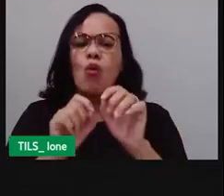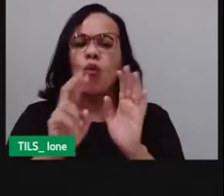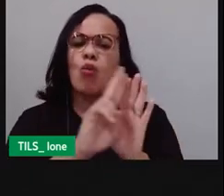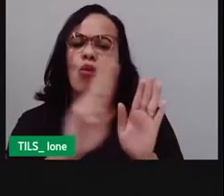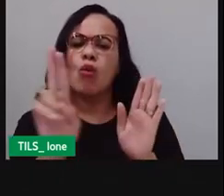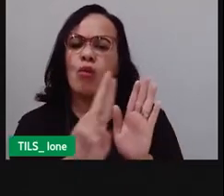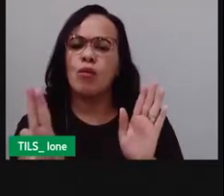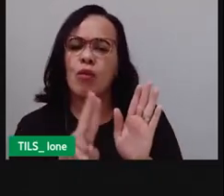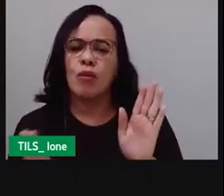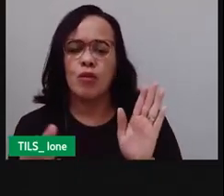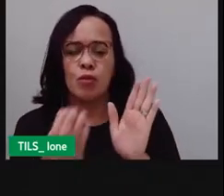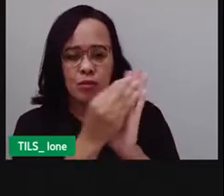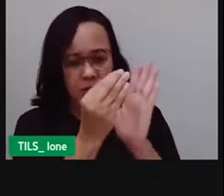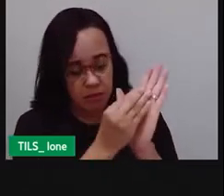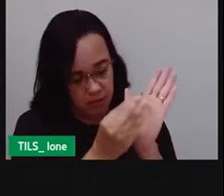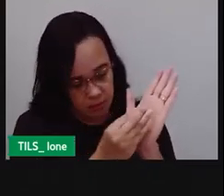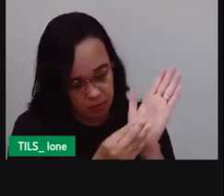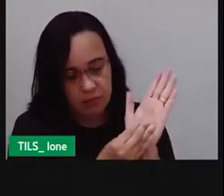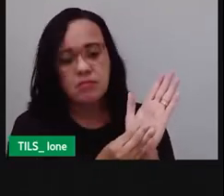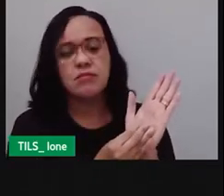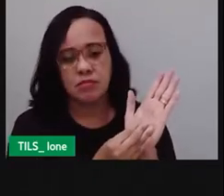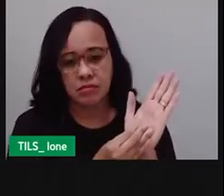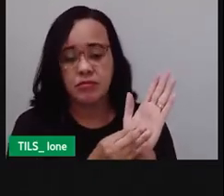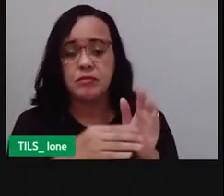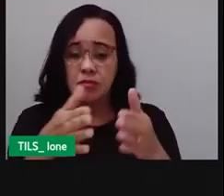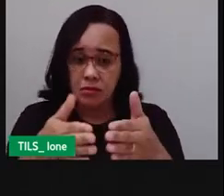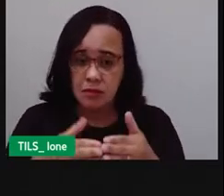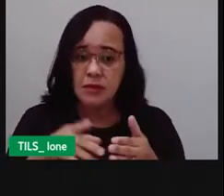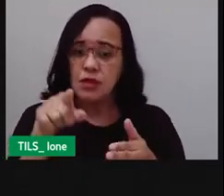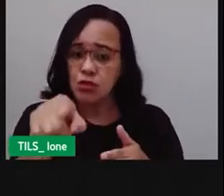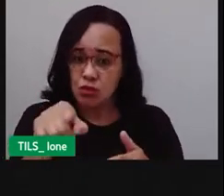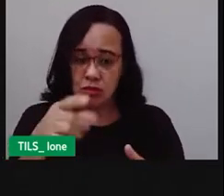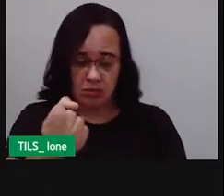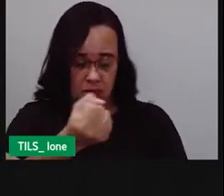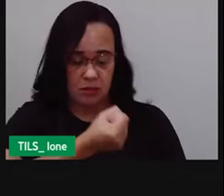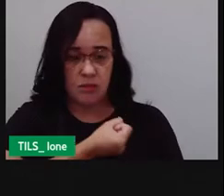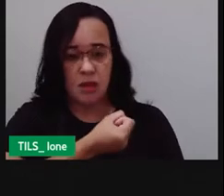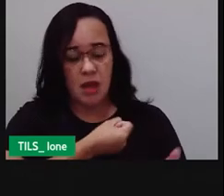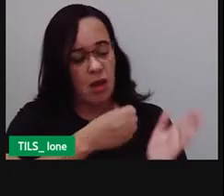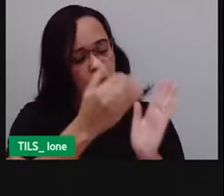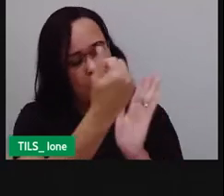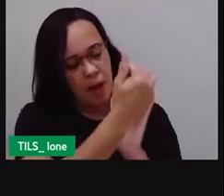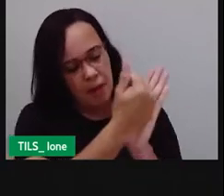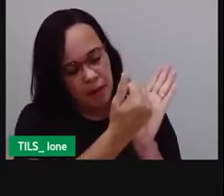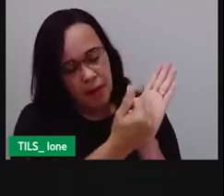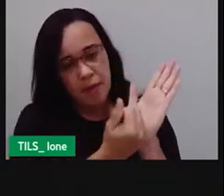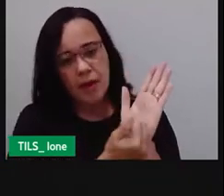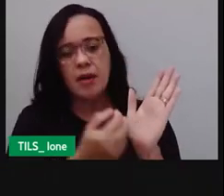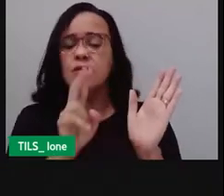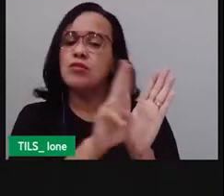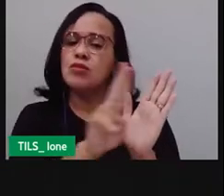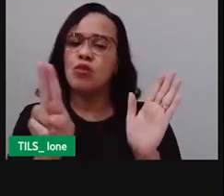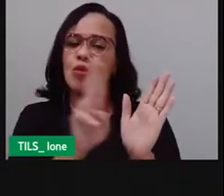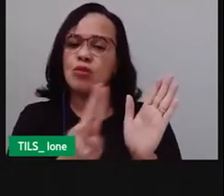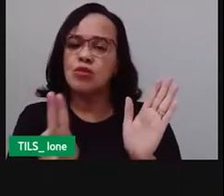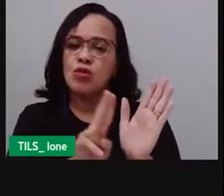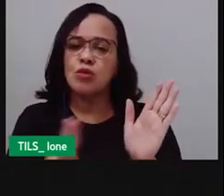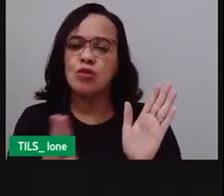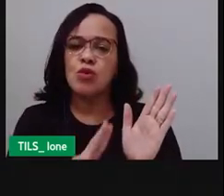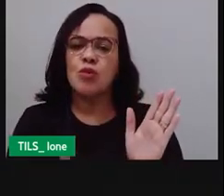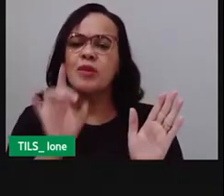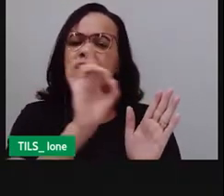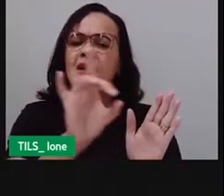para que você escreva o nome da arte e faça um desenho para